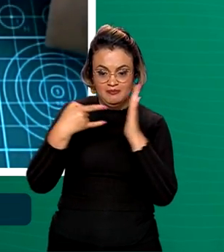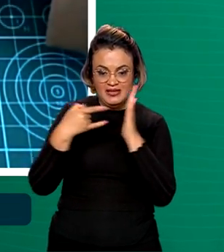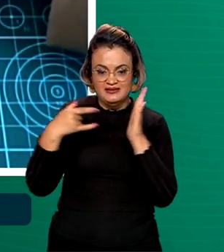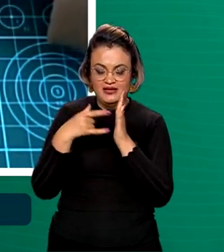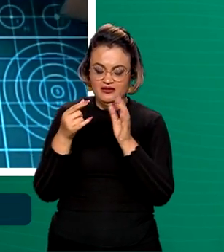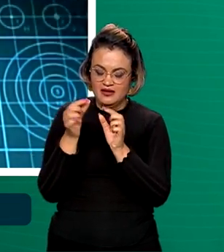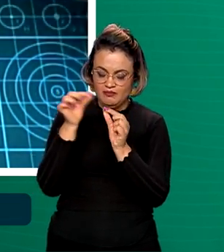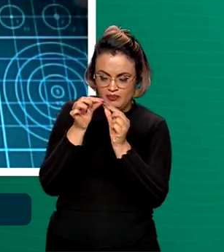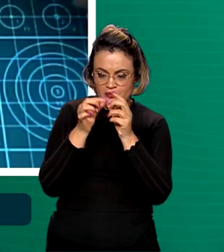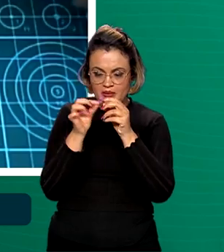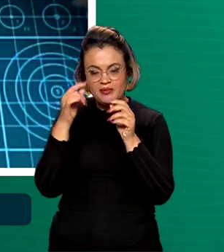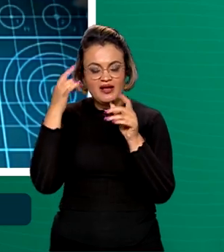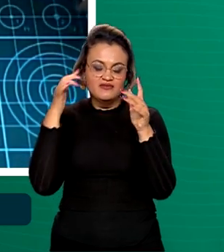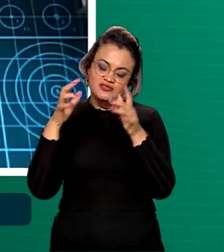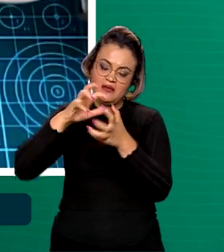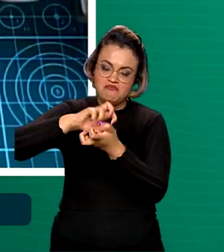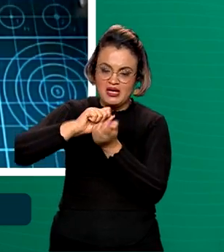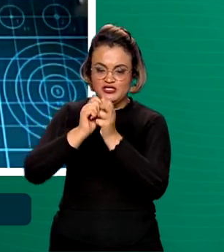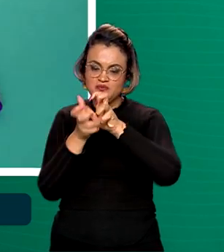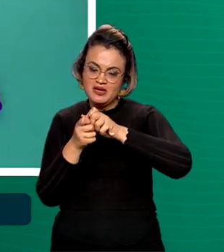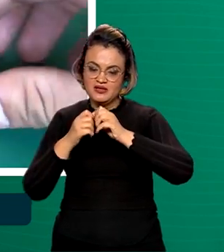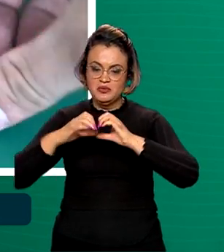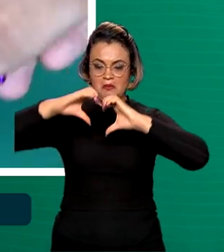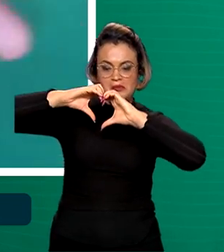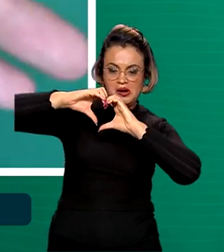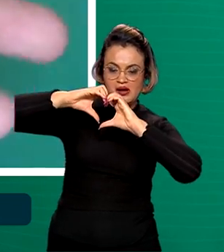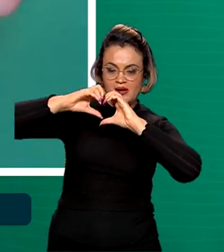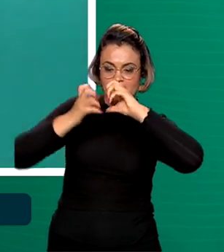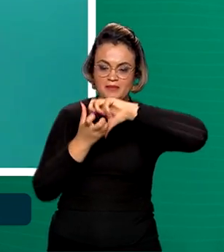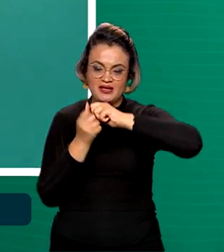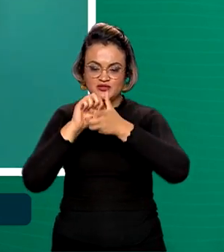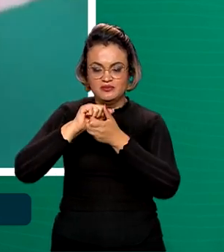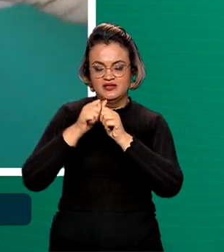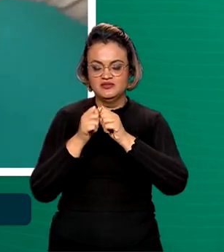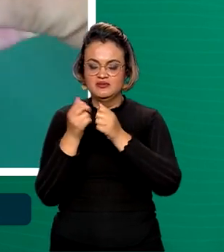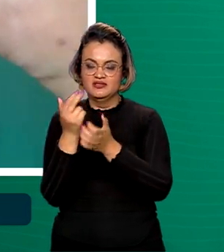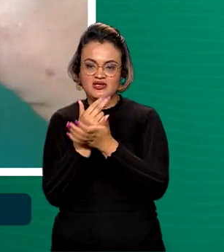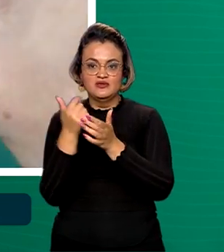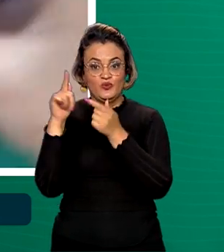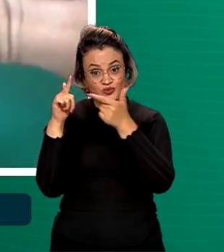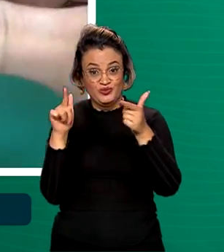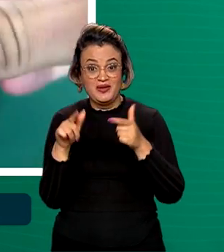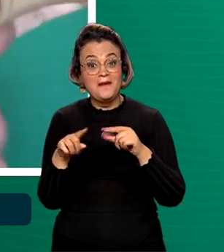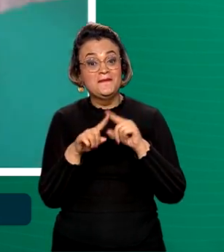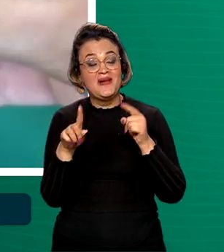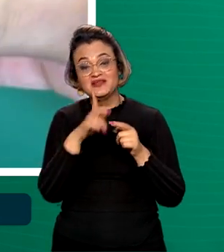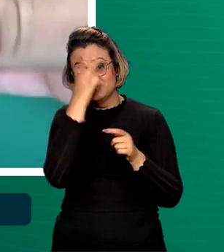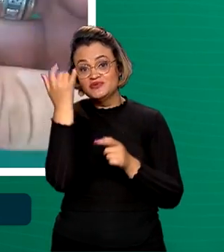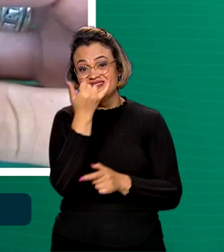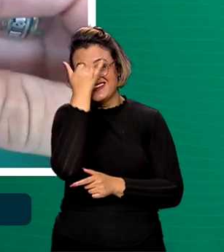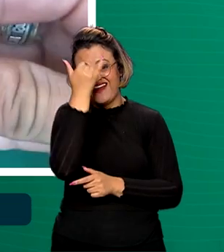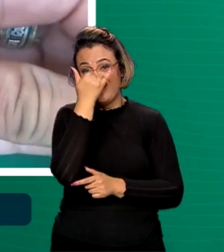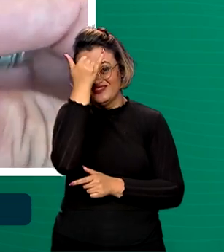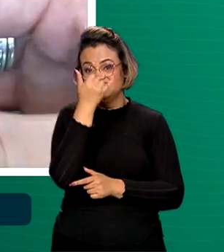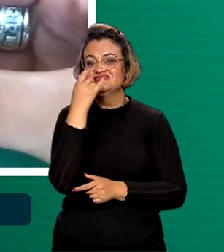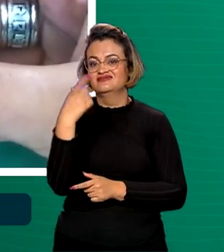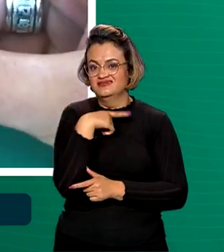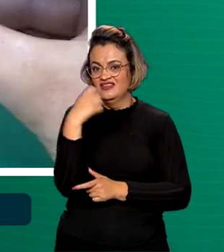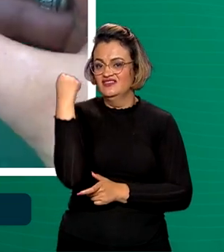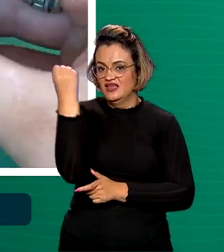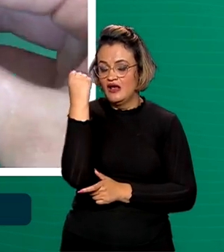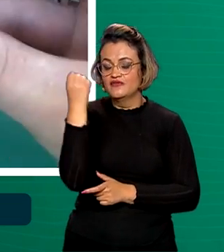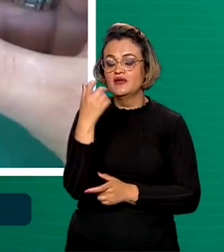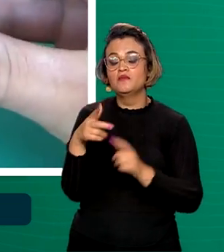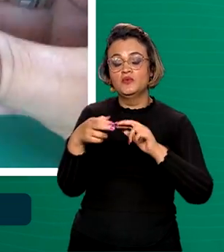que a sua imaginação permitir. Por causa de registros de acidentes graves com crianças, o